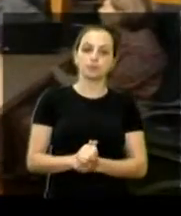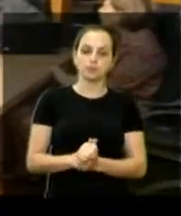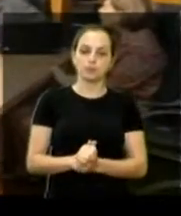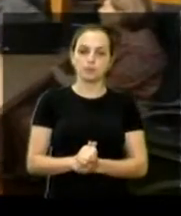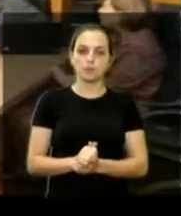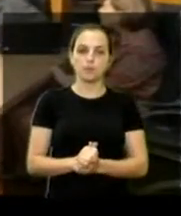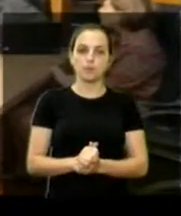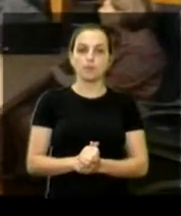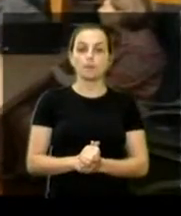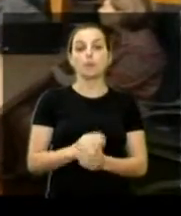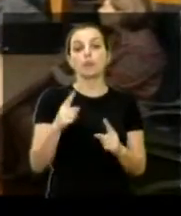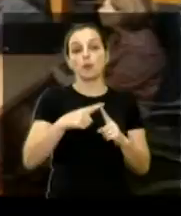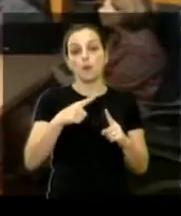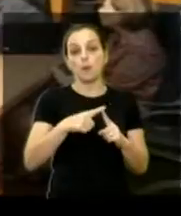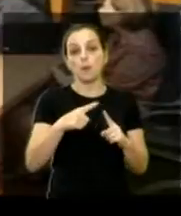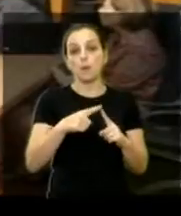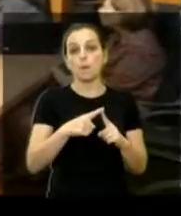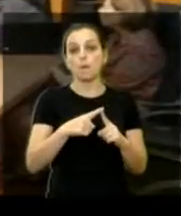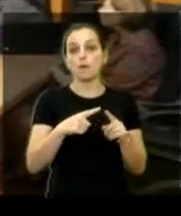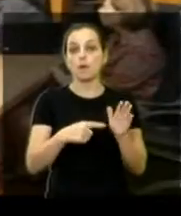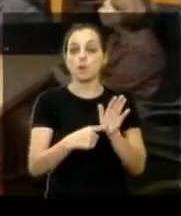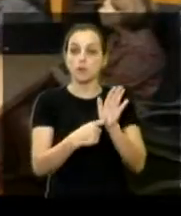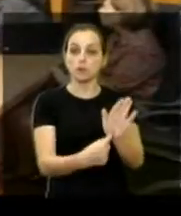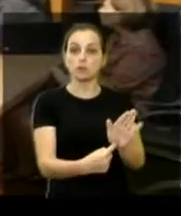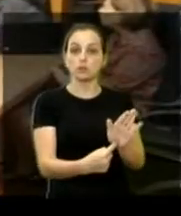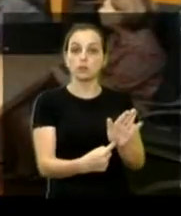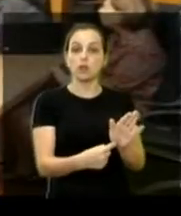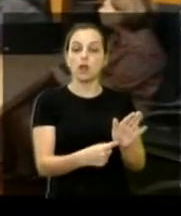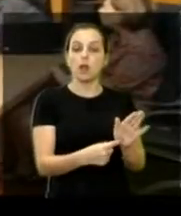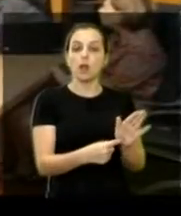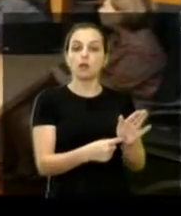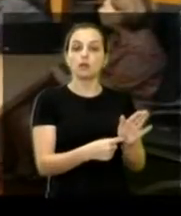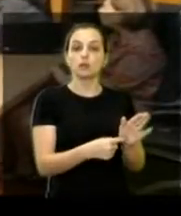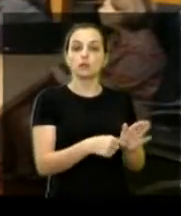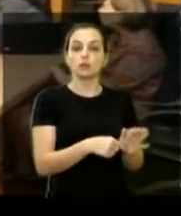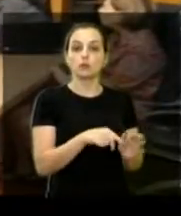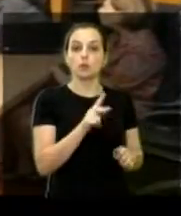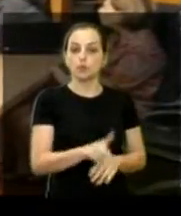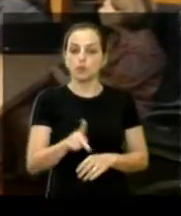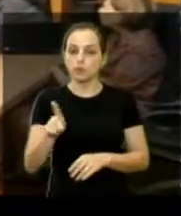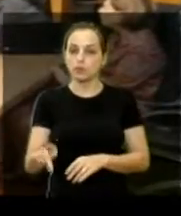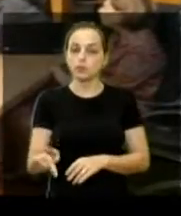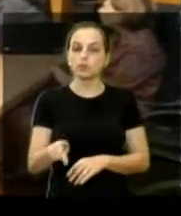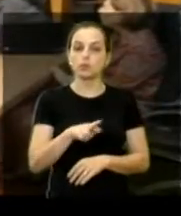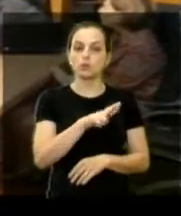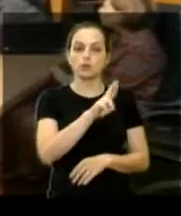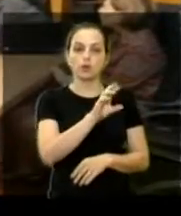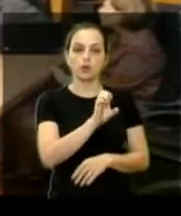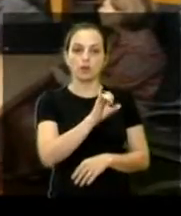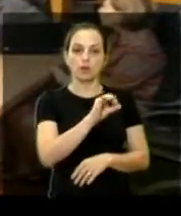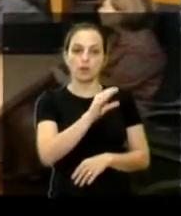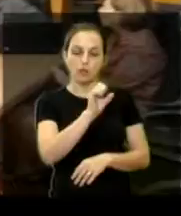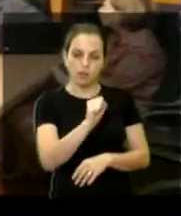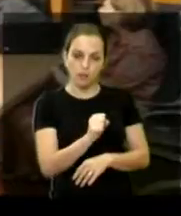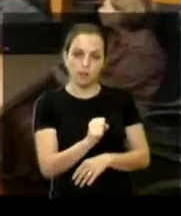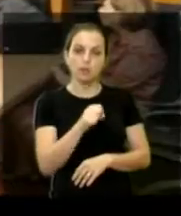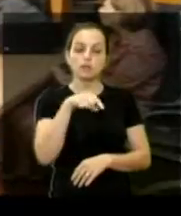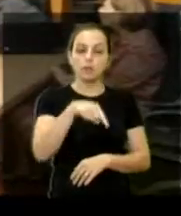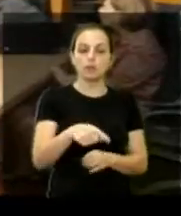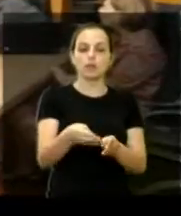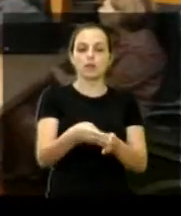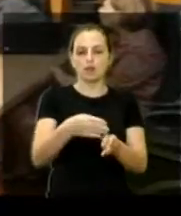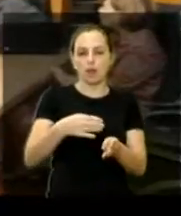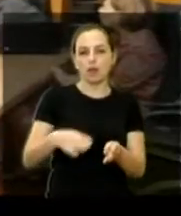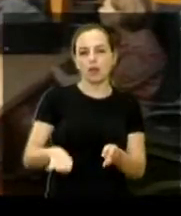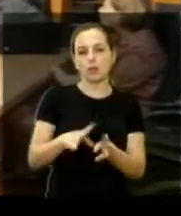Uma dessas atividades foi essa apresentação do professor Reis, ontem à noite, aqui na Câmara Municipal, Qualidade de Vida na